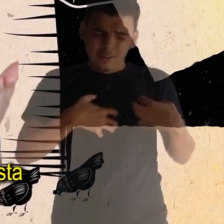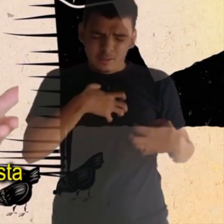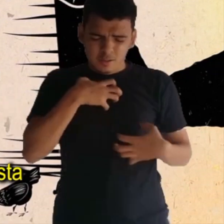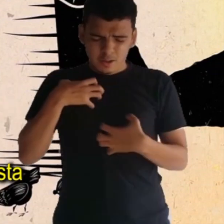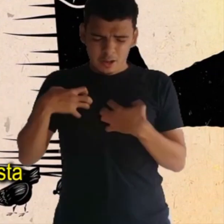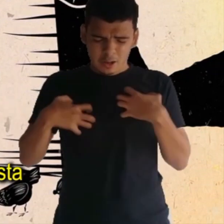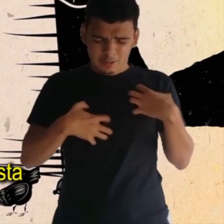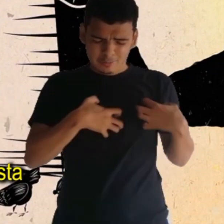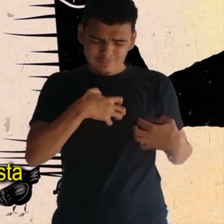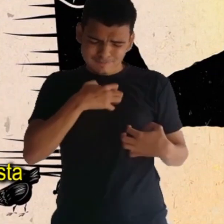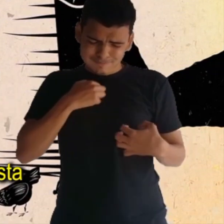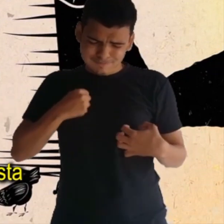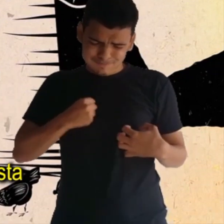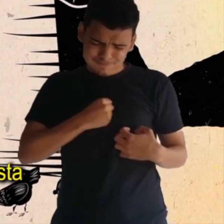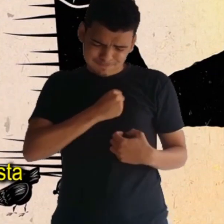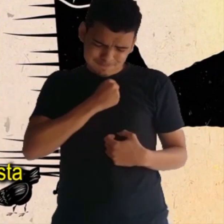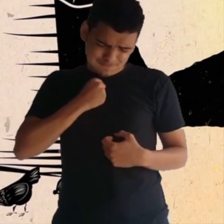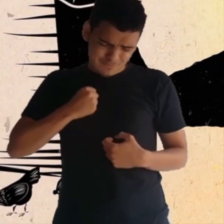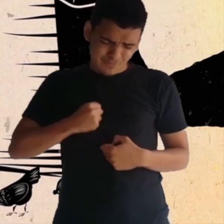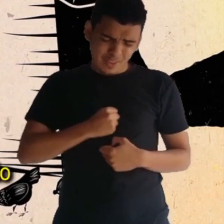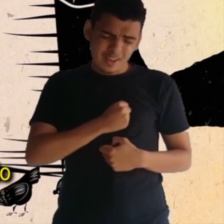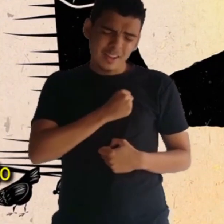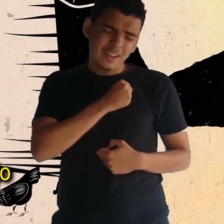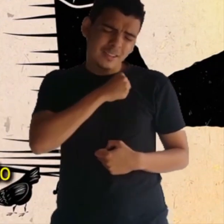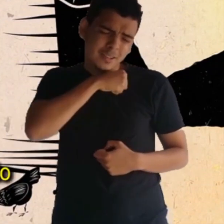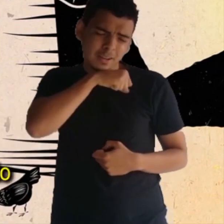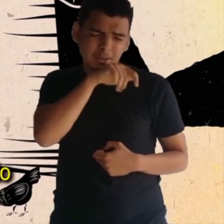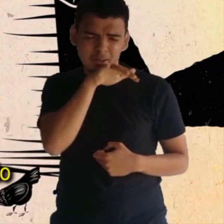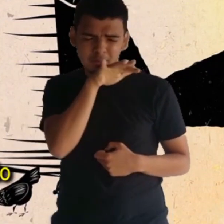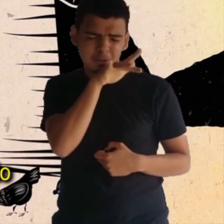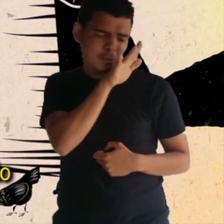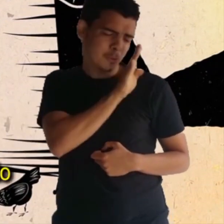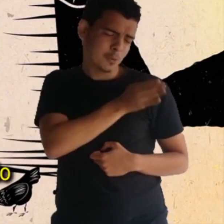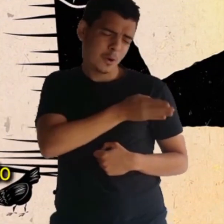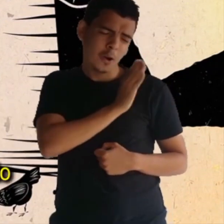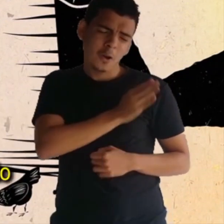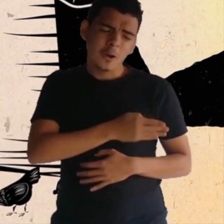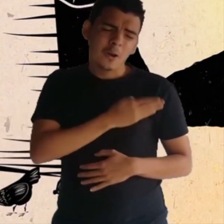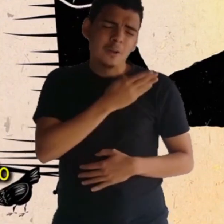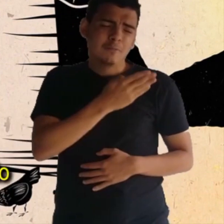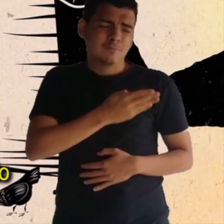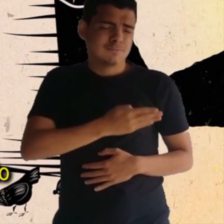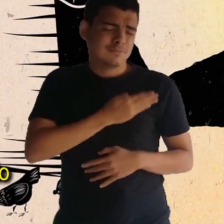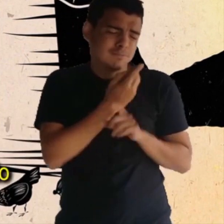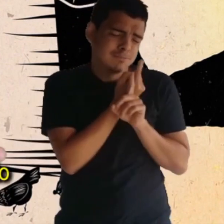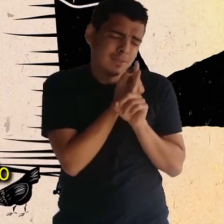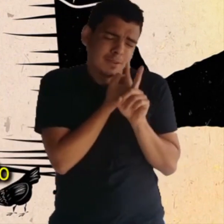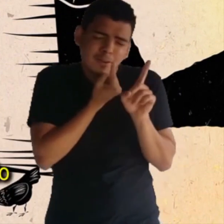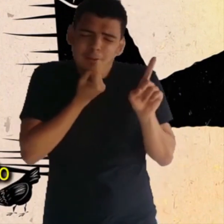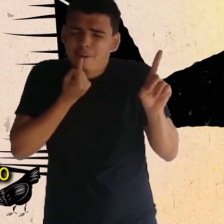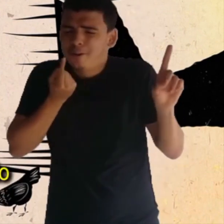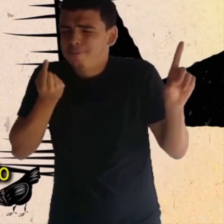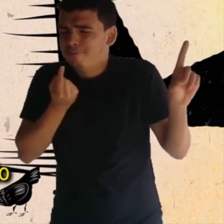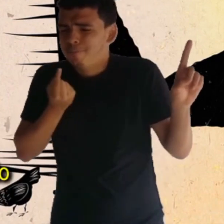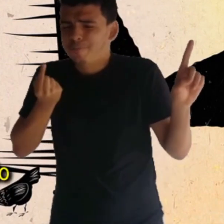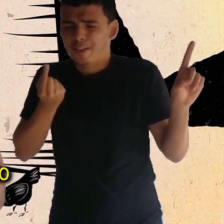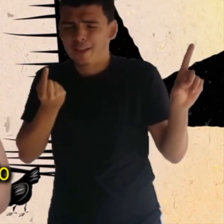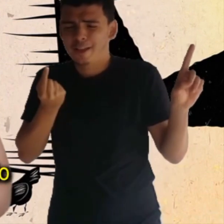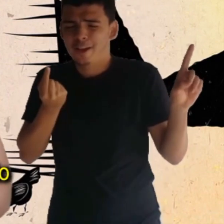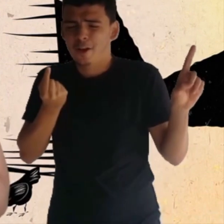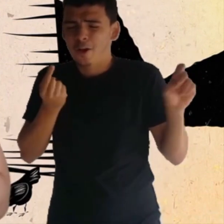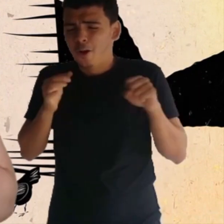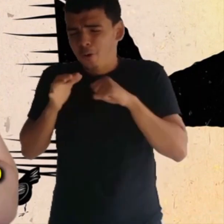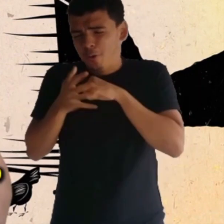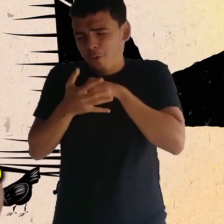Ficar longe de quem a gente gosta é coisa que dói muito no coração. Deixar-te dar abraço e